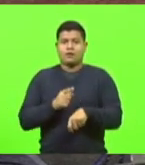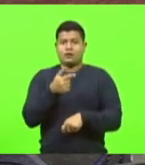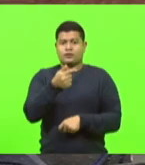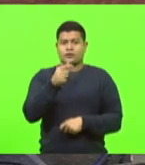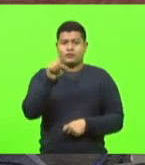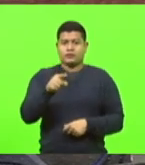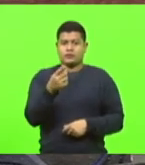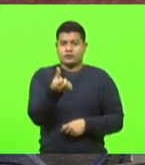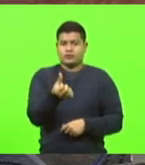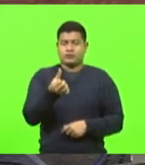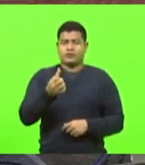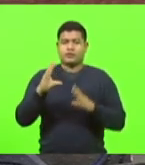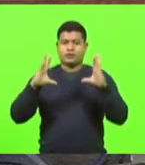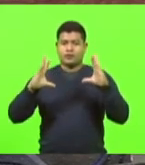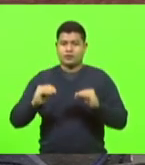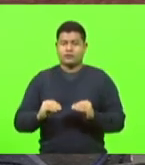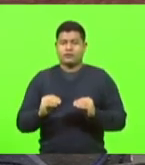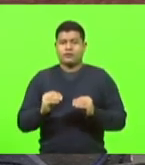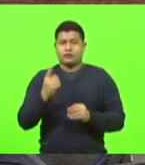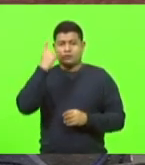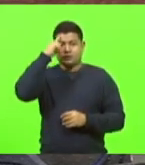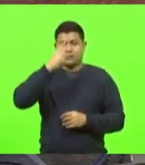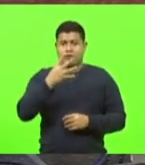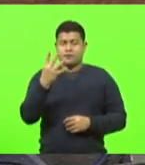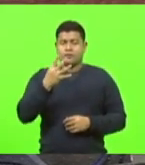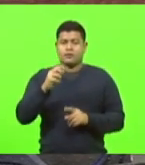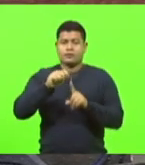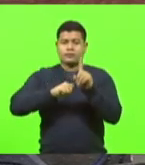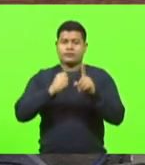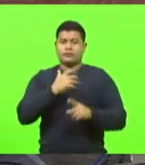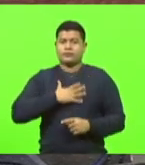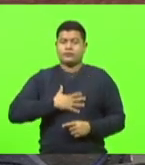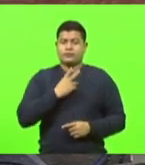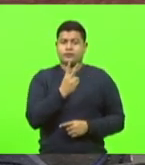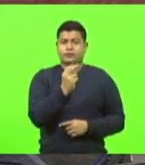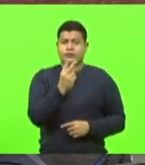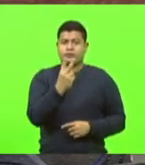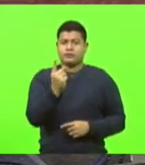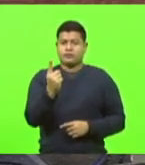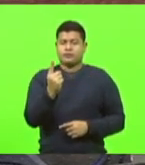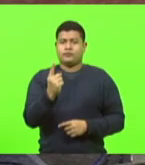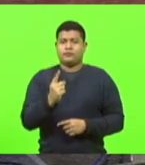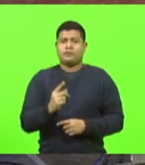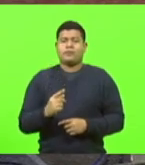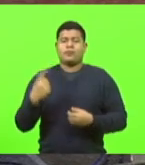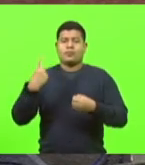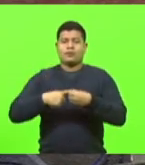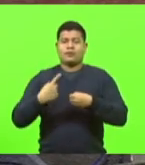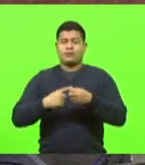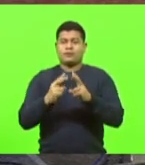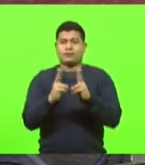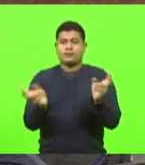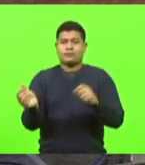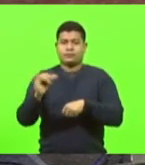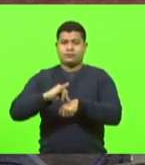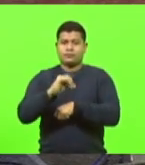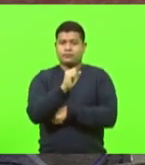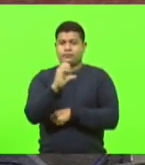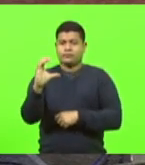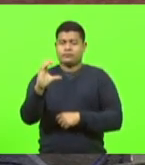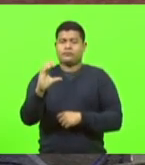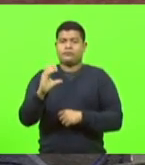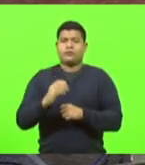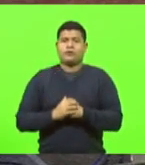6 minutos do dia 4 do mês de agosto, 2021. Nesta cidade de Florianópolis, capital do Estado de Santa